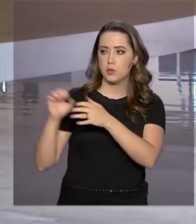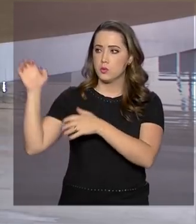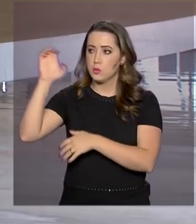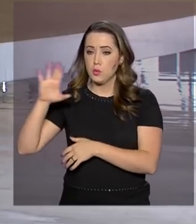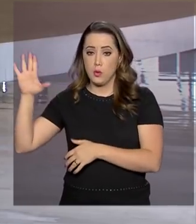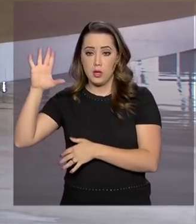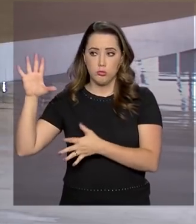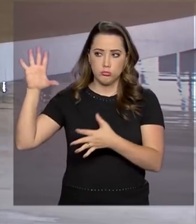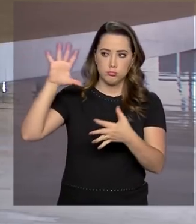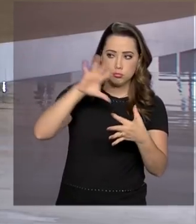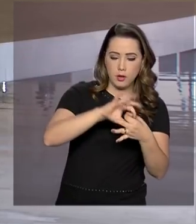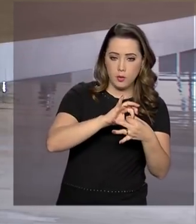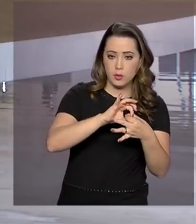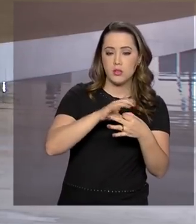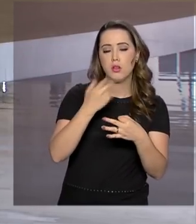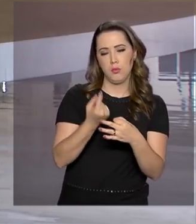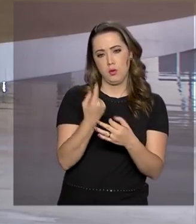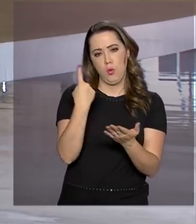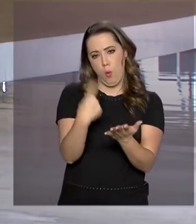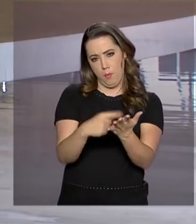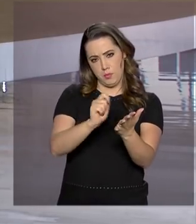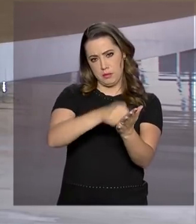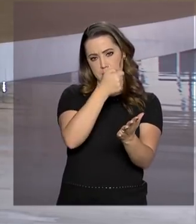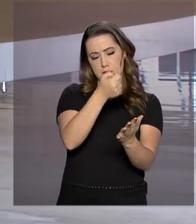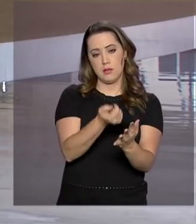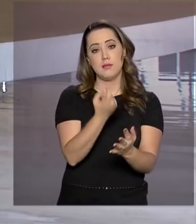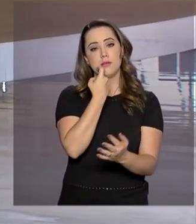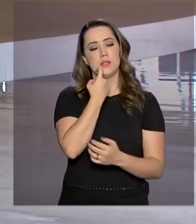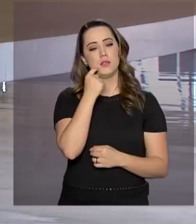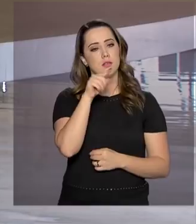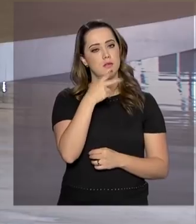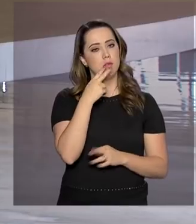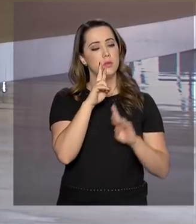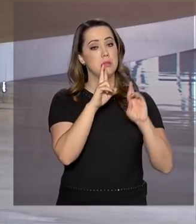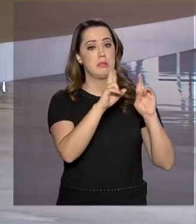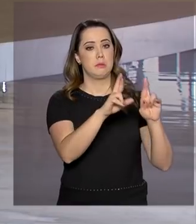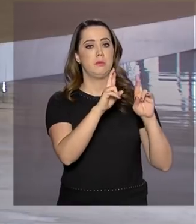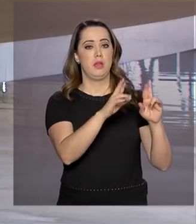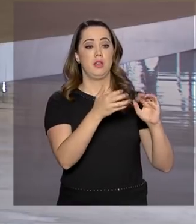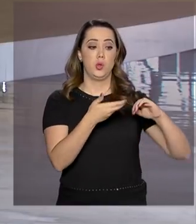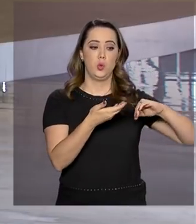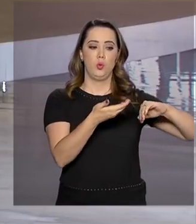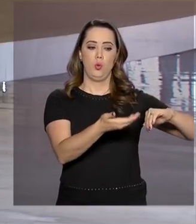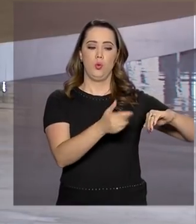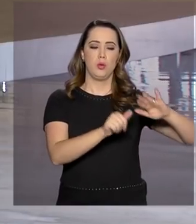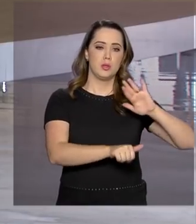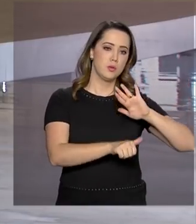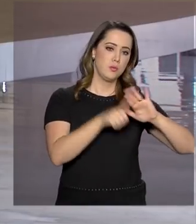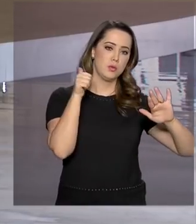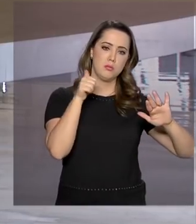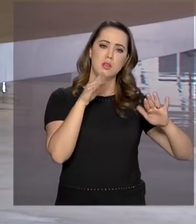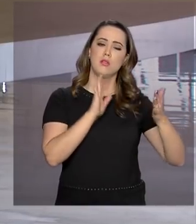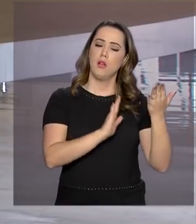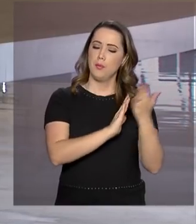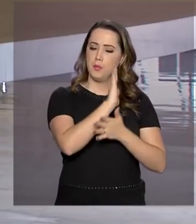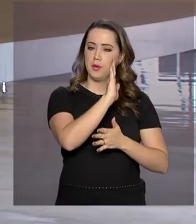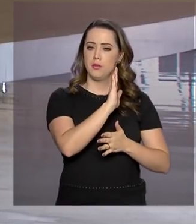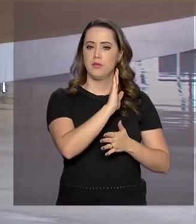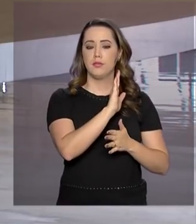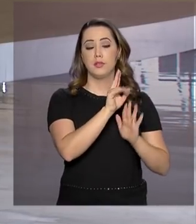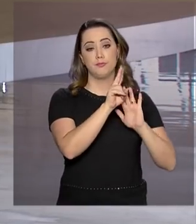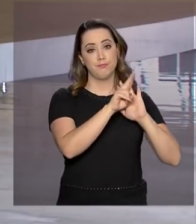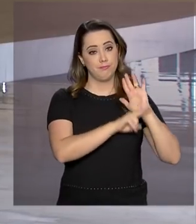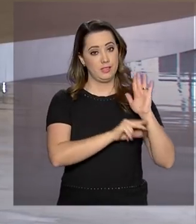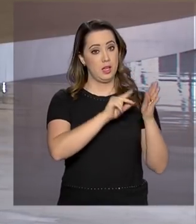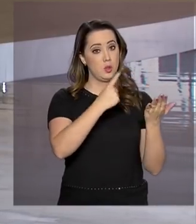Fechado na última sexta-feira. O presidente disse esperar que o parlamento brasileiro seja um dos primeiros a aprovar a medida.